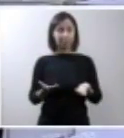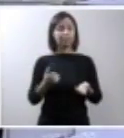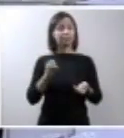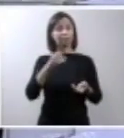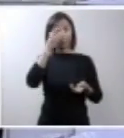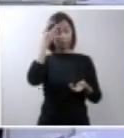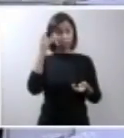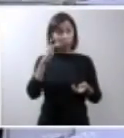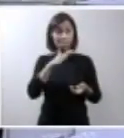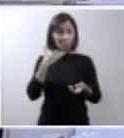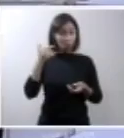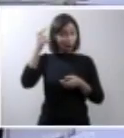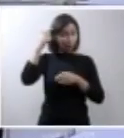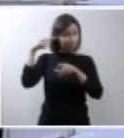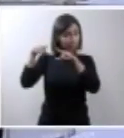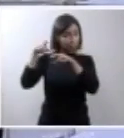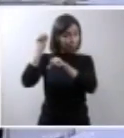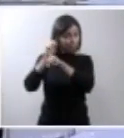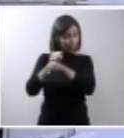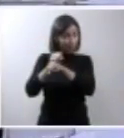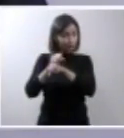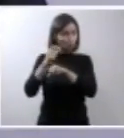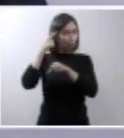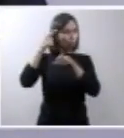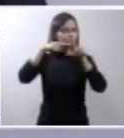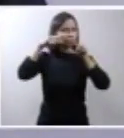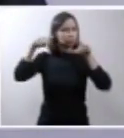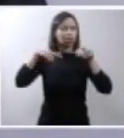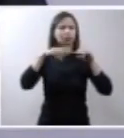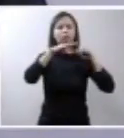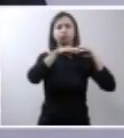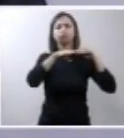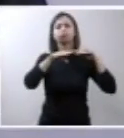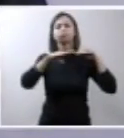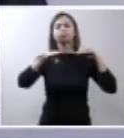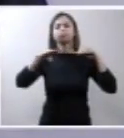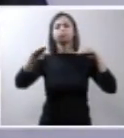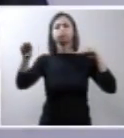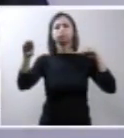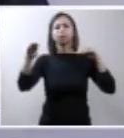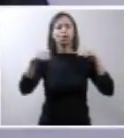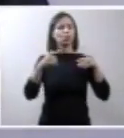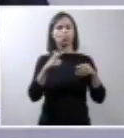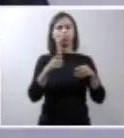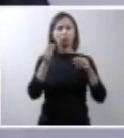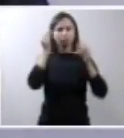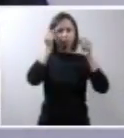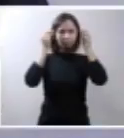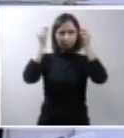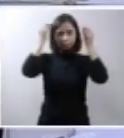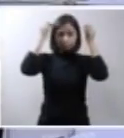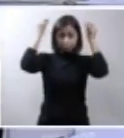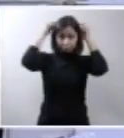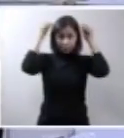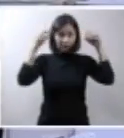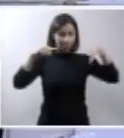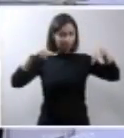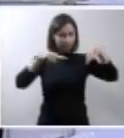apresenta atividade elétrica cerebral as ondas cerebrais não são identificadas no eletroencefalograma